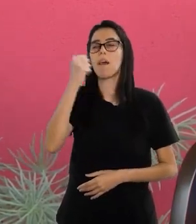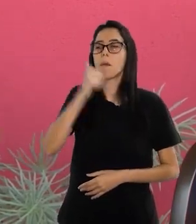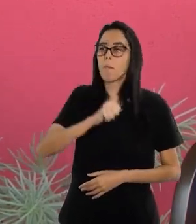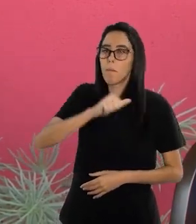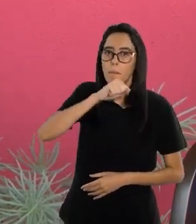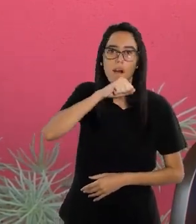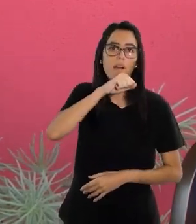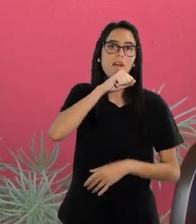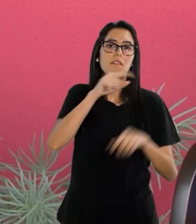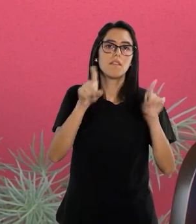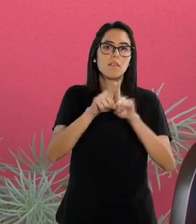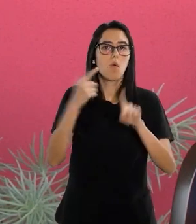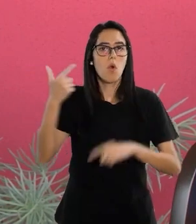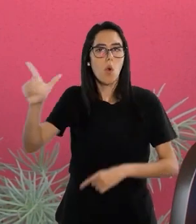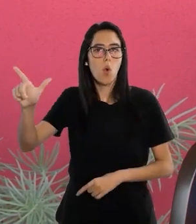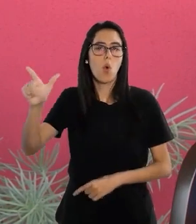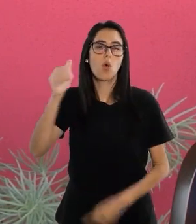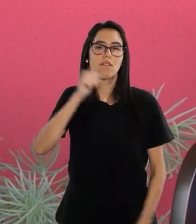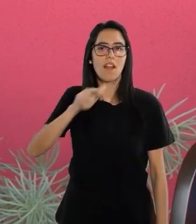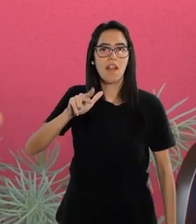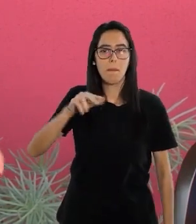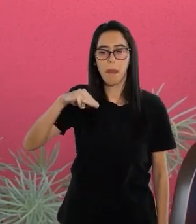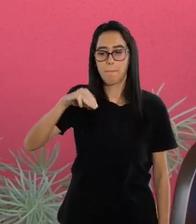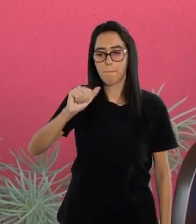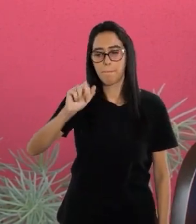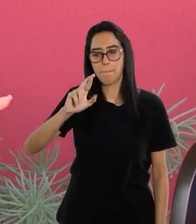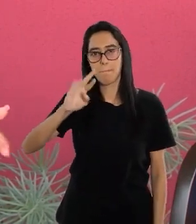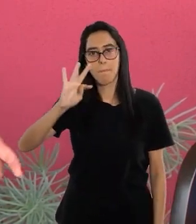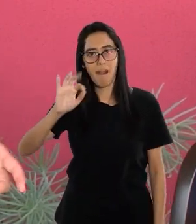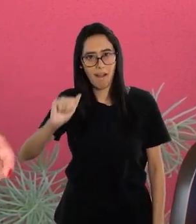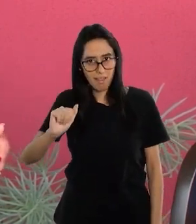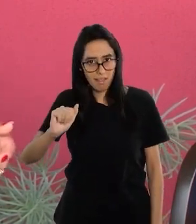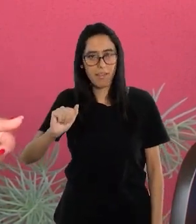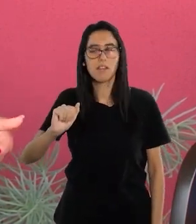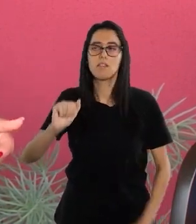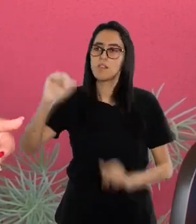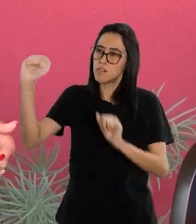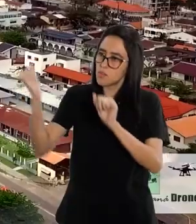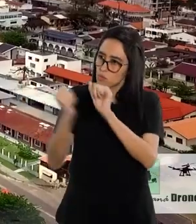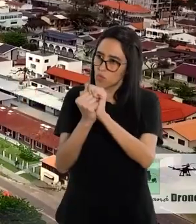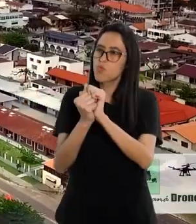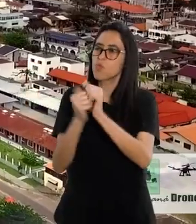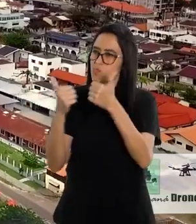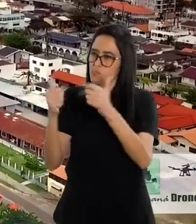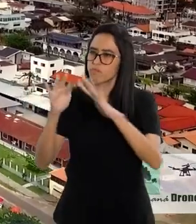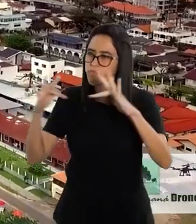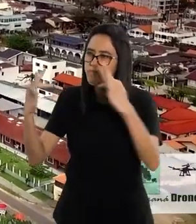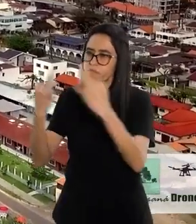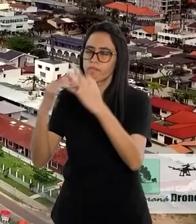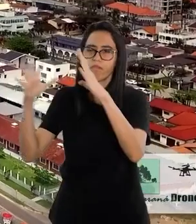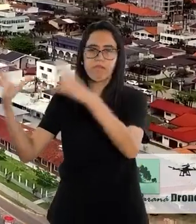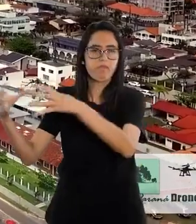mãe. A uma outra irmã. A Marta, minha irmã. E a gente veio, né, fazer aquele